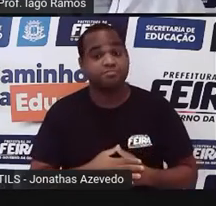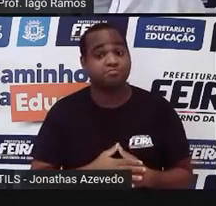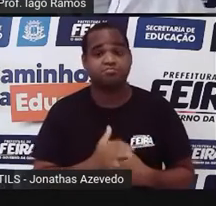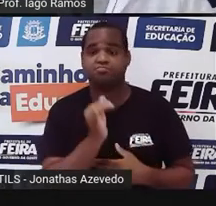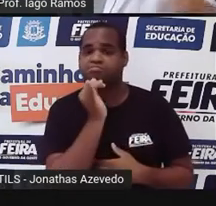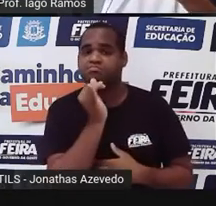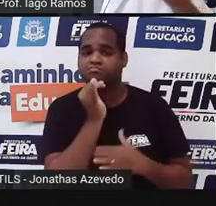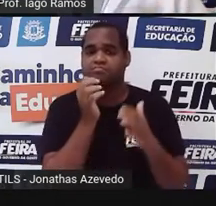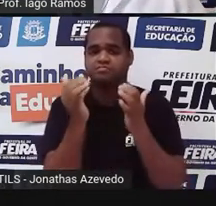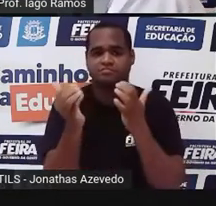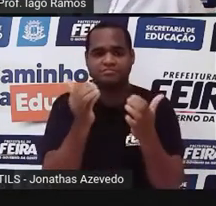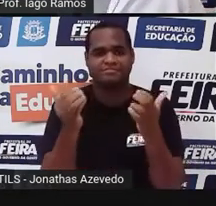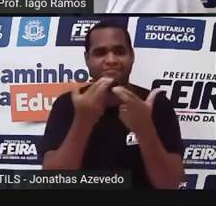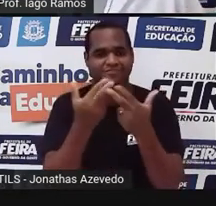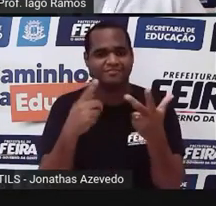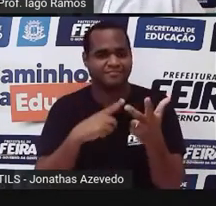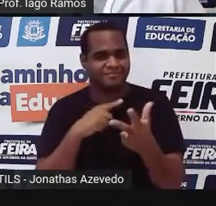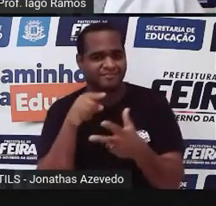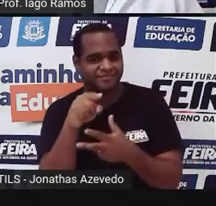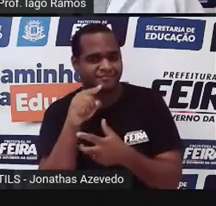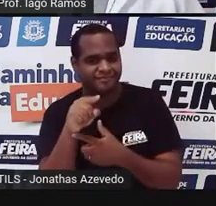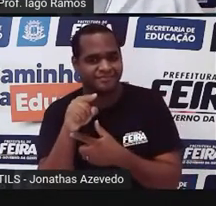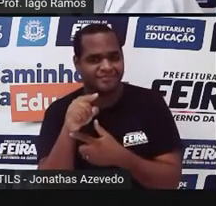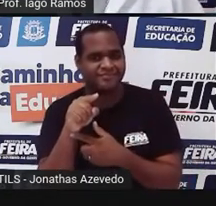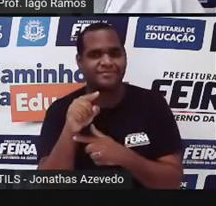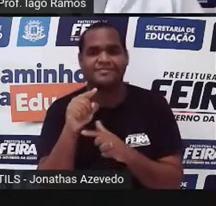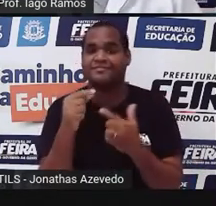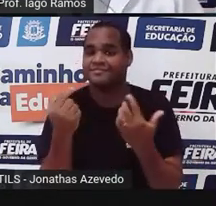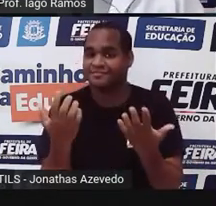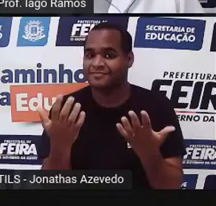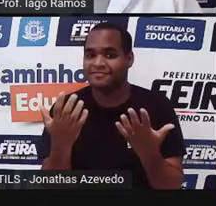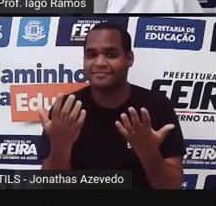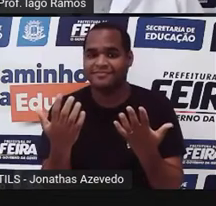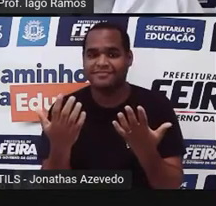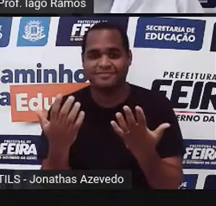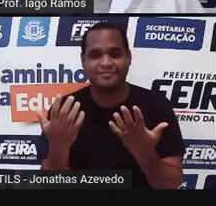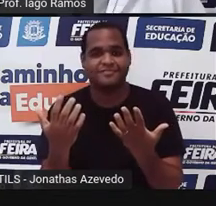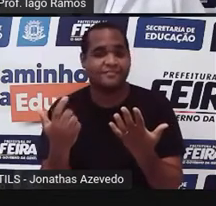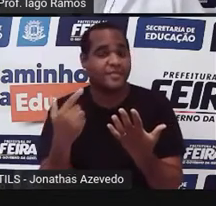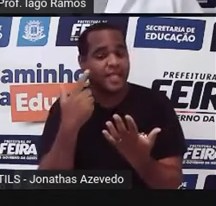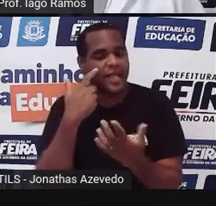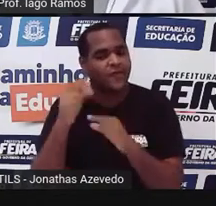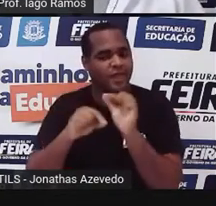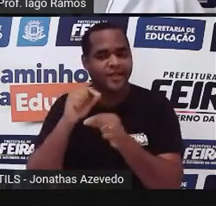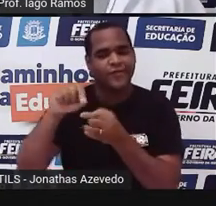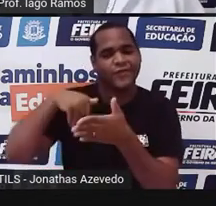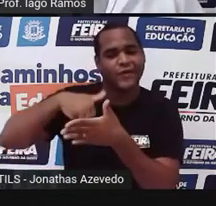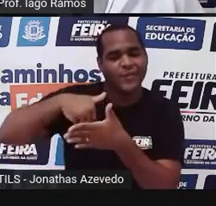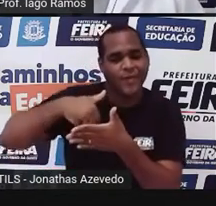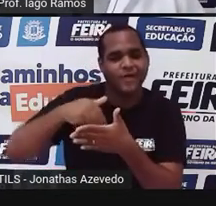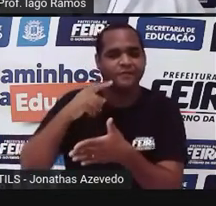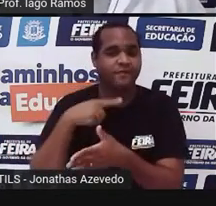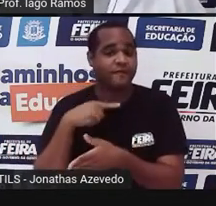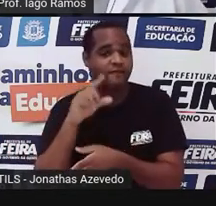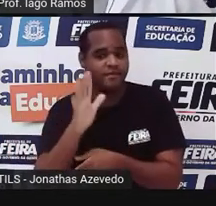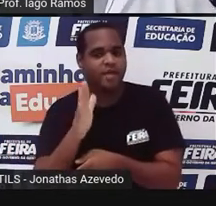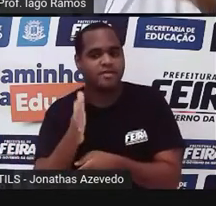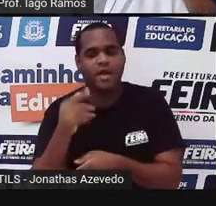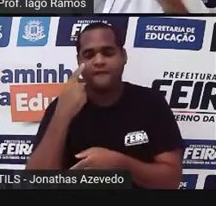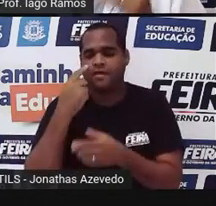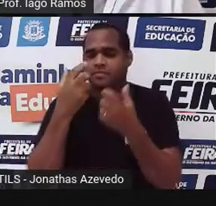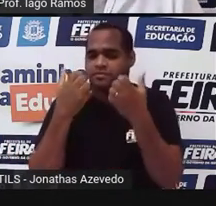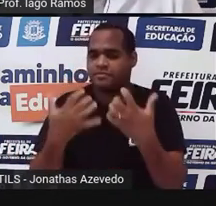se você acompanha campeonatos de futebol, você já deve ter ouvido falar